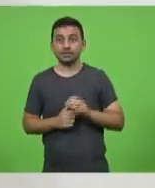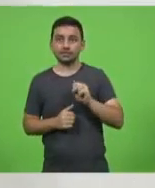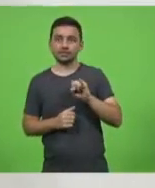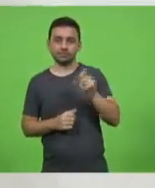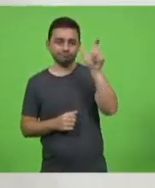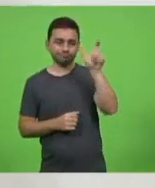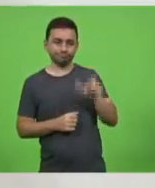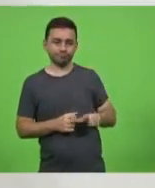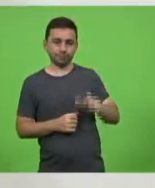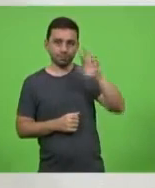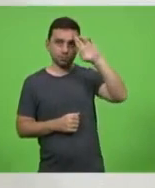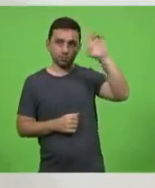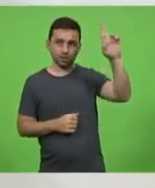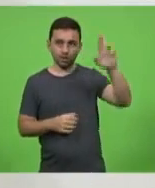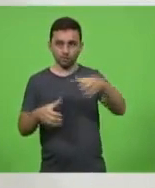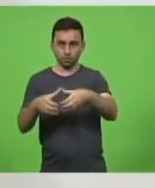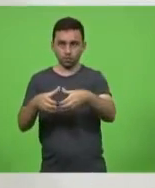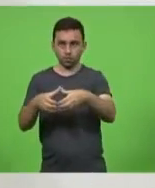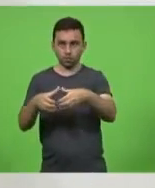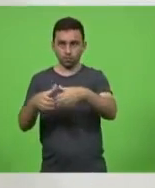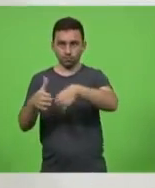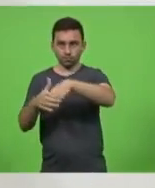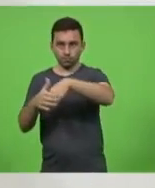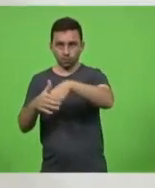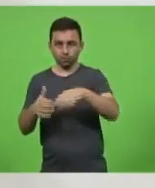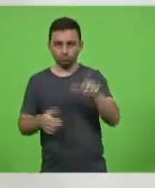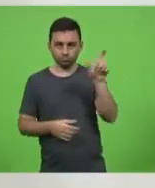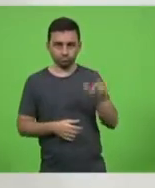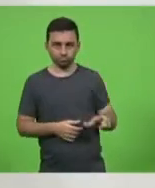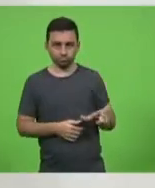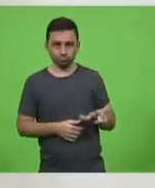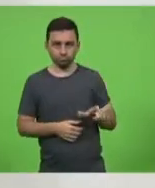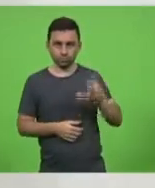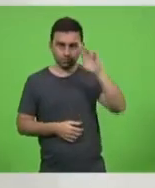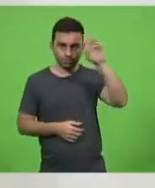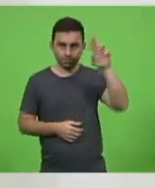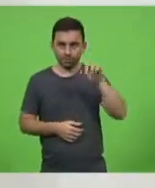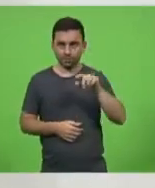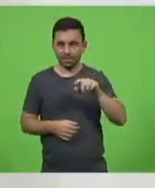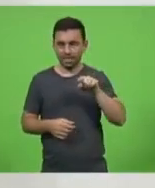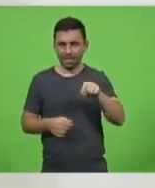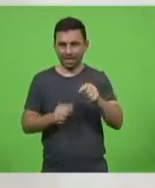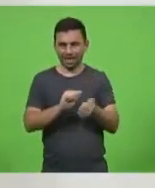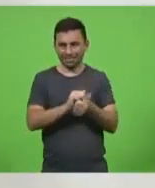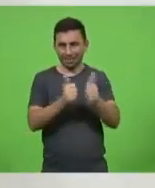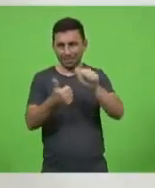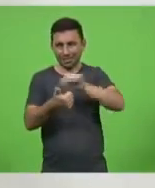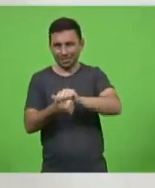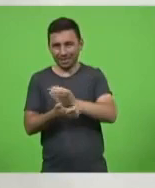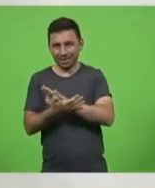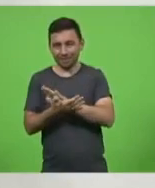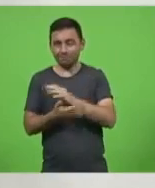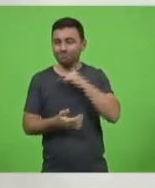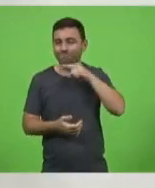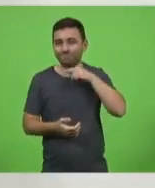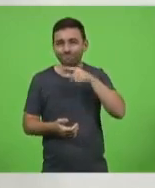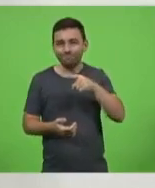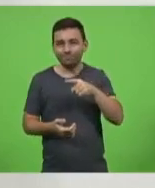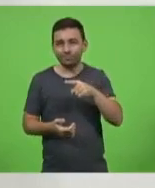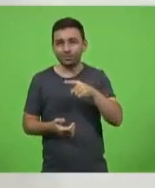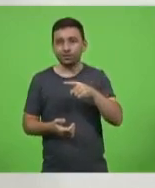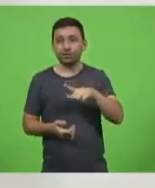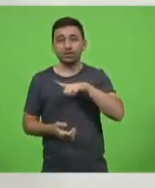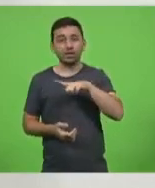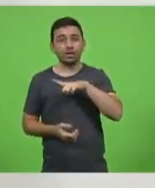de um clube de futebol não se adapta bem, tem 200 milhões de